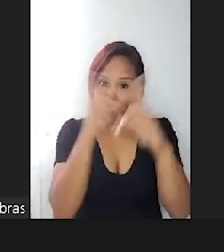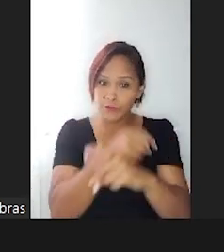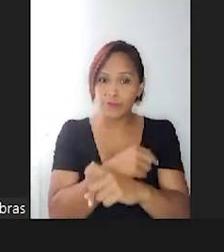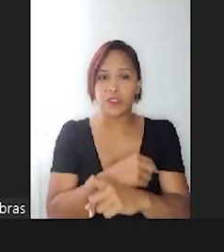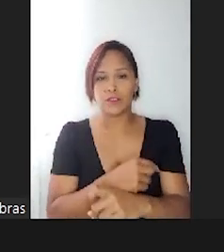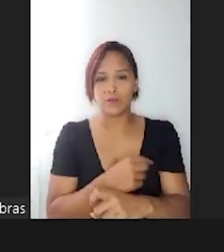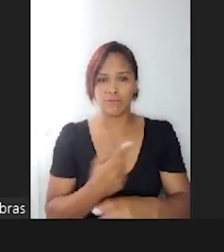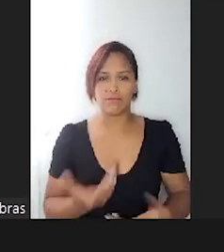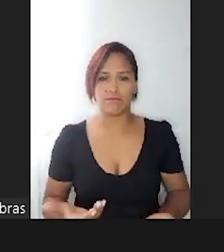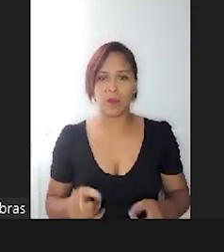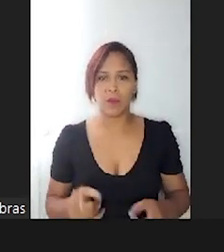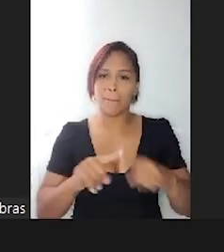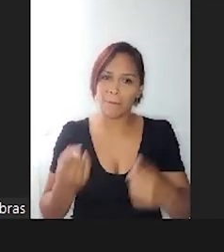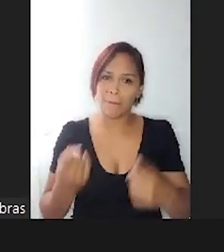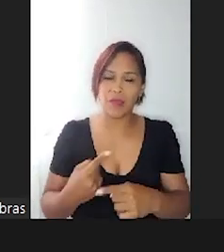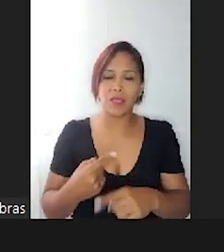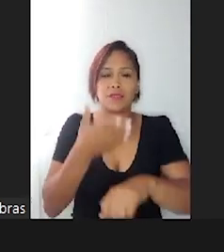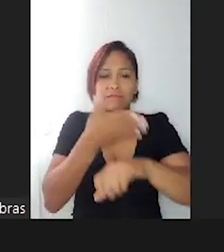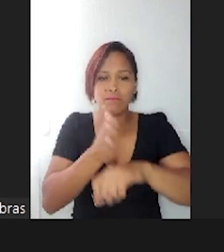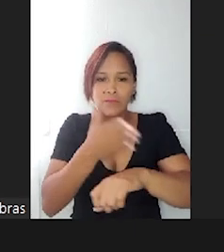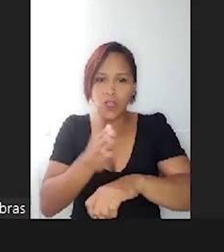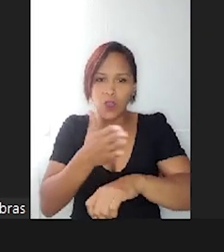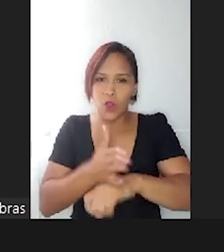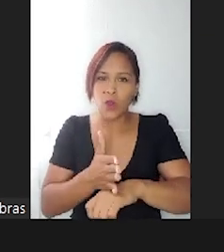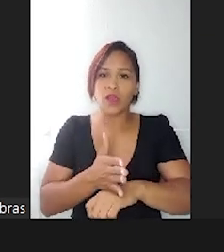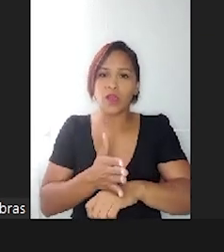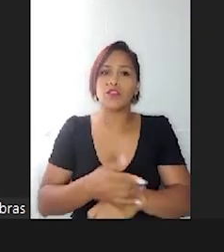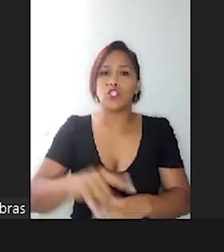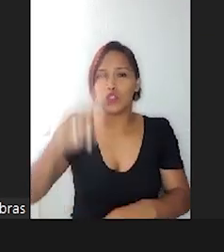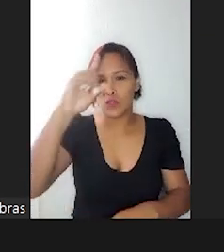mas é um exercício diário.